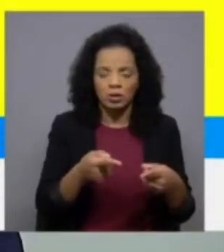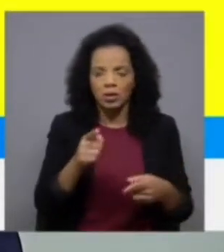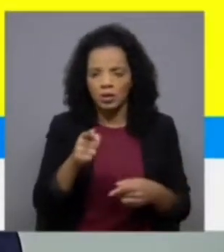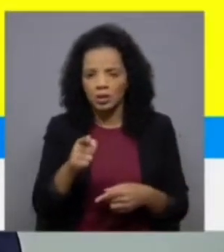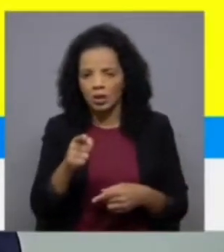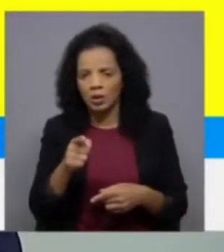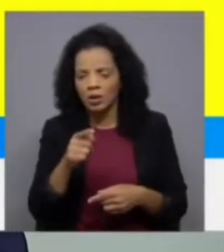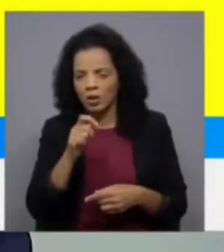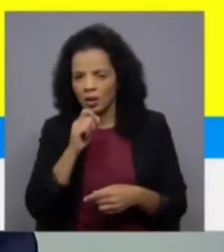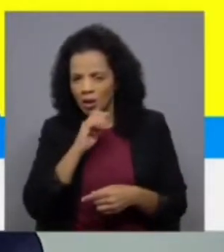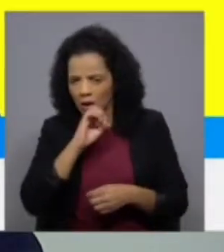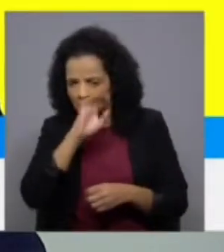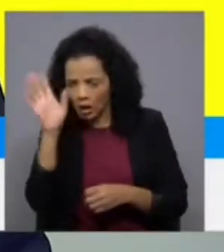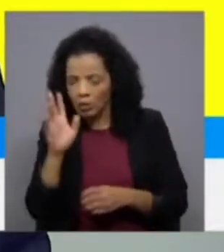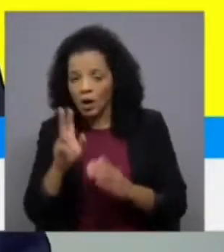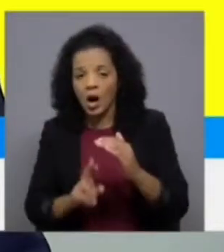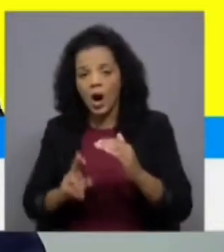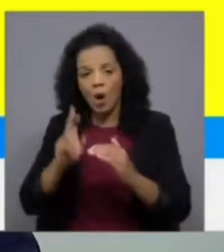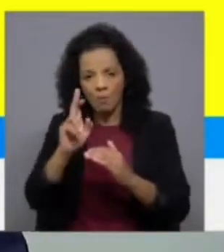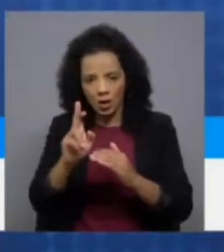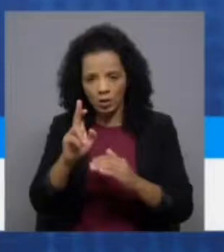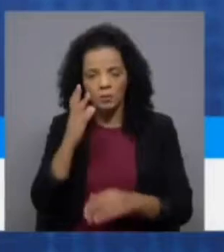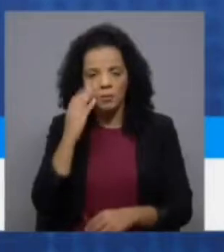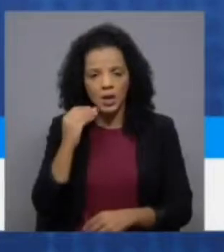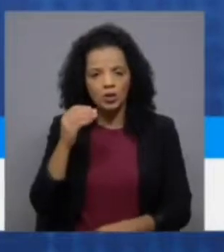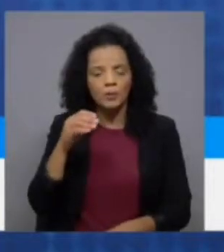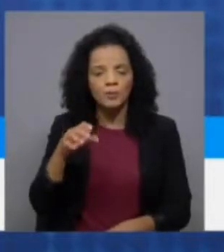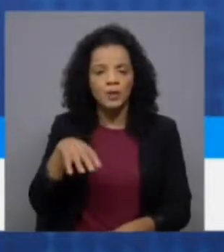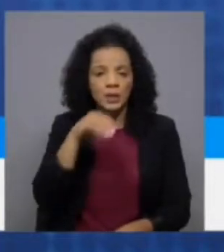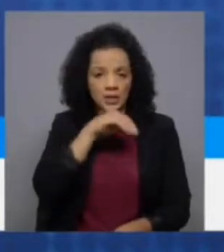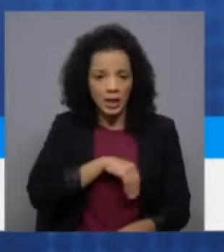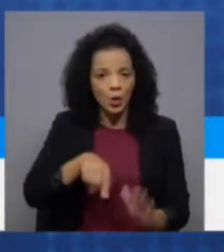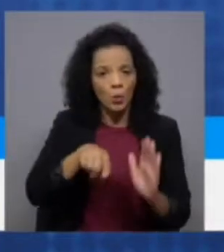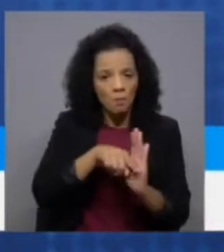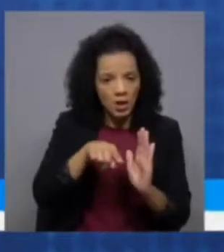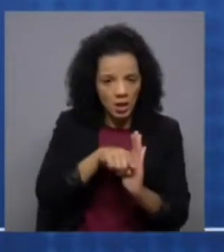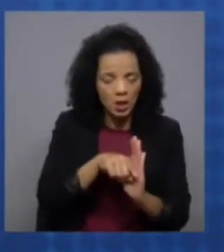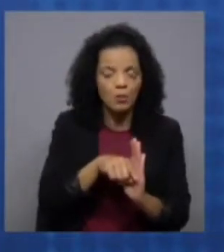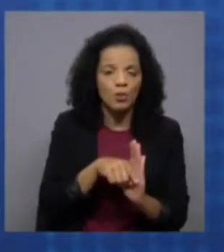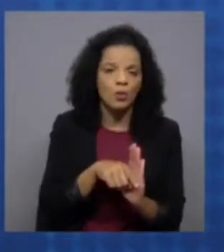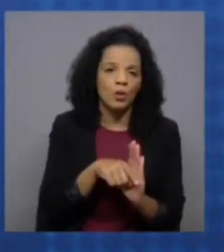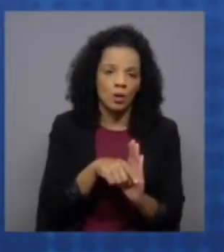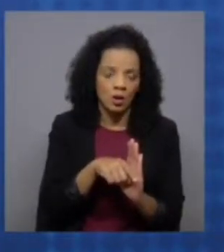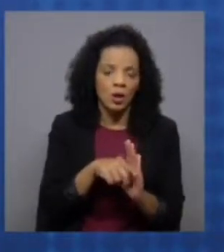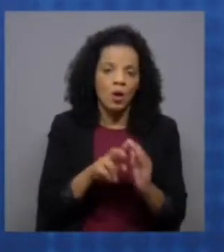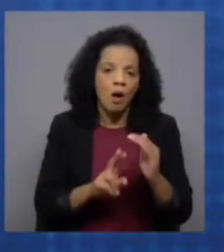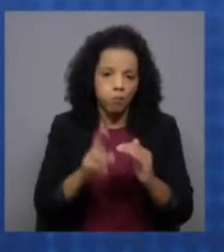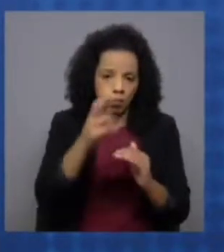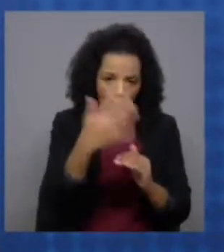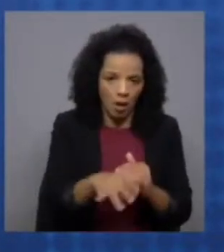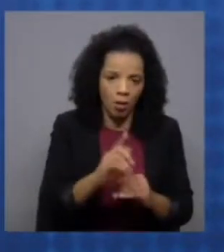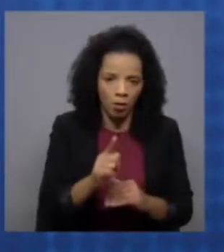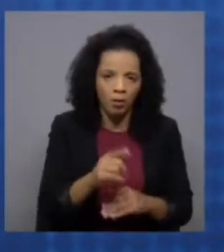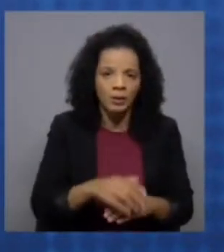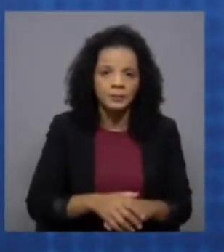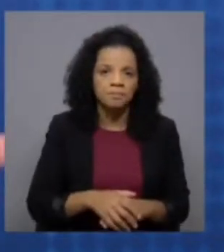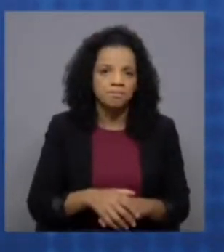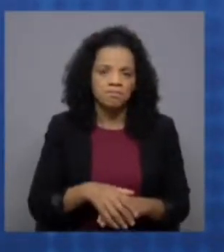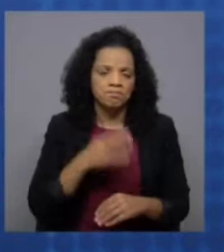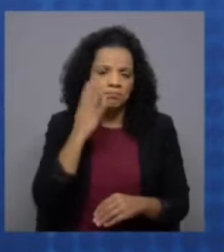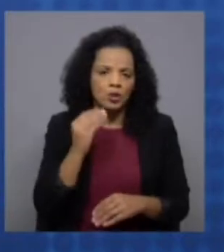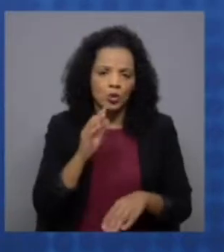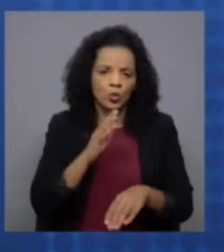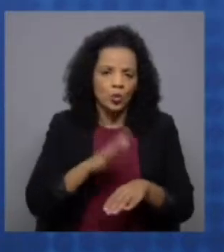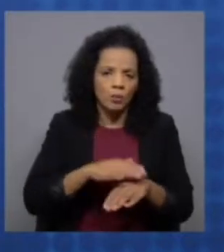Rui Rio, para que fique claro, um aumento, acha que o salário mínimo nesta altura erradamente foi subido? Eu acho que o aumento pode ser por